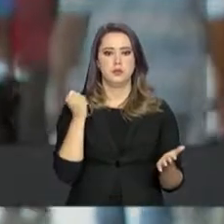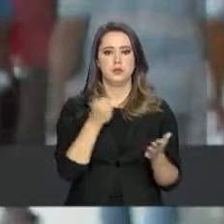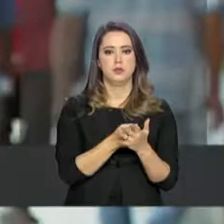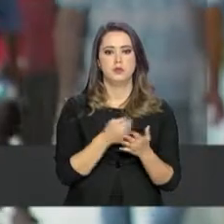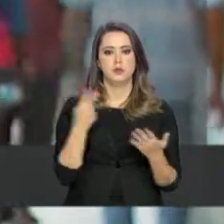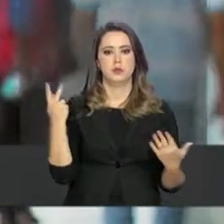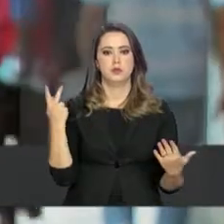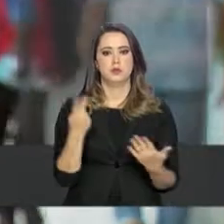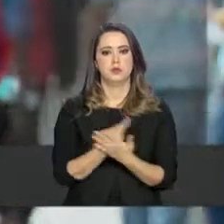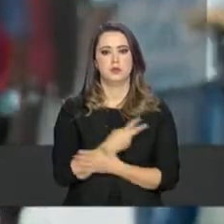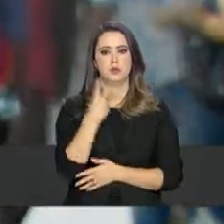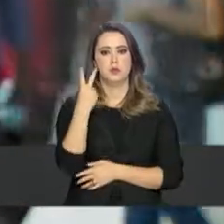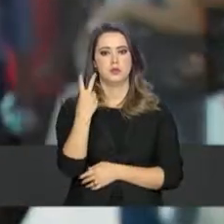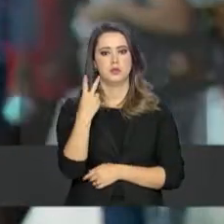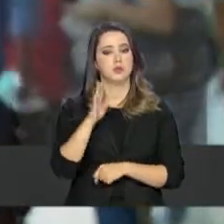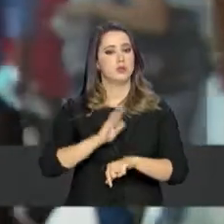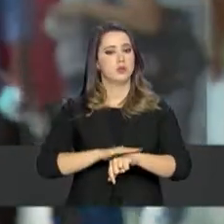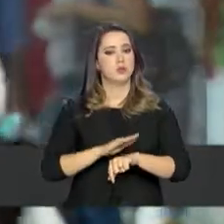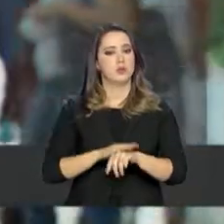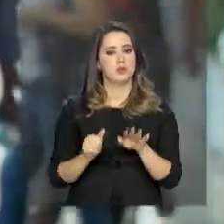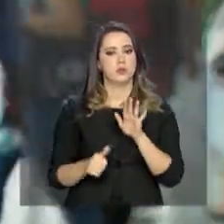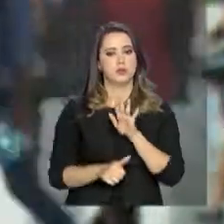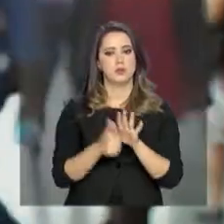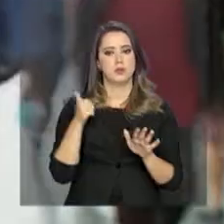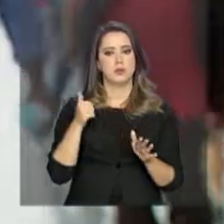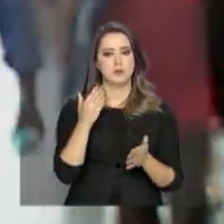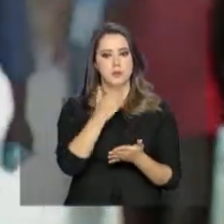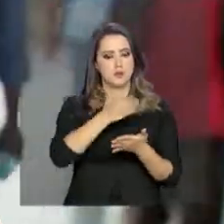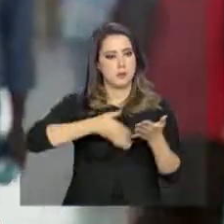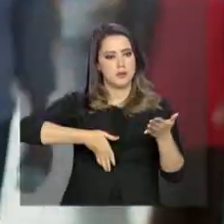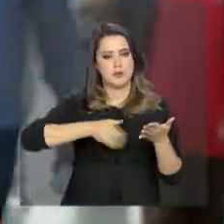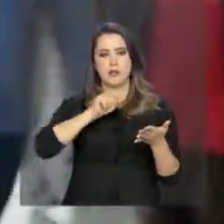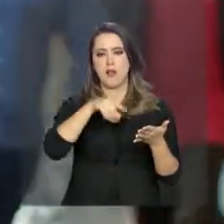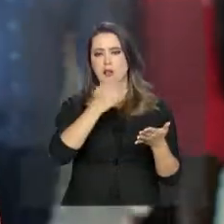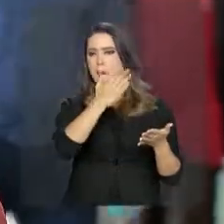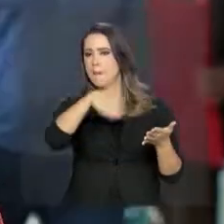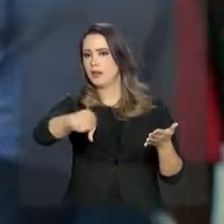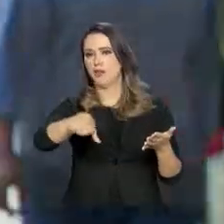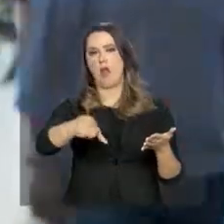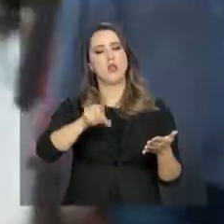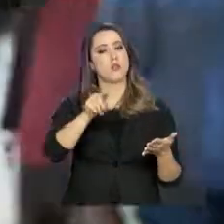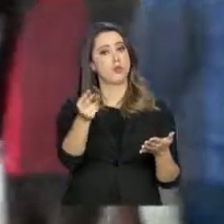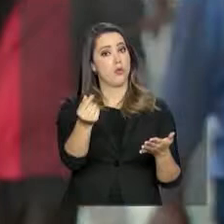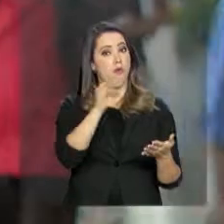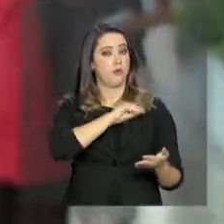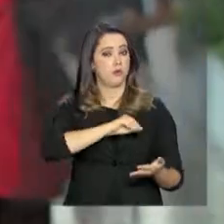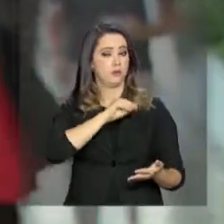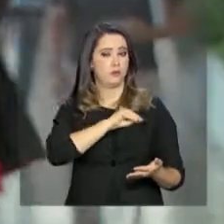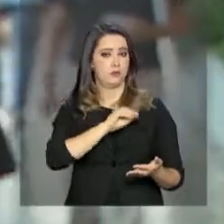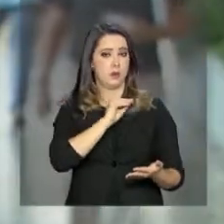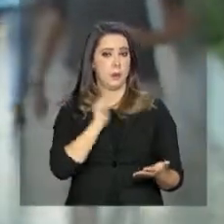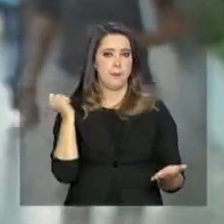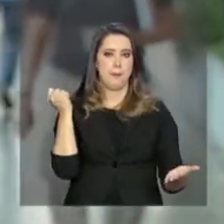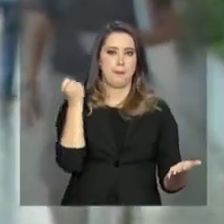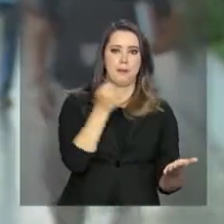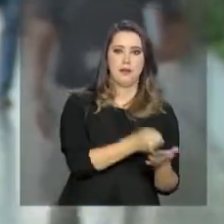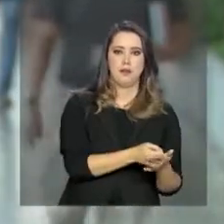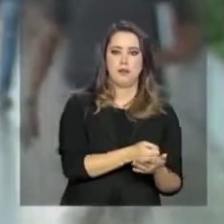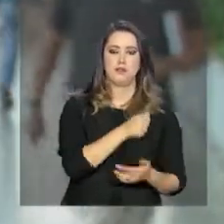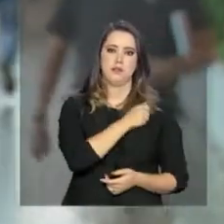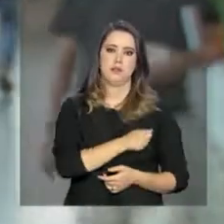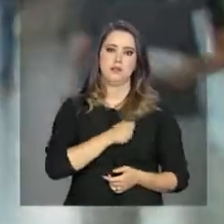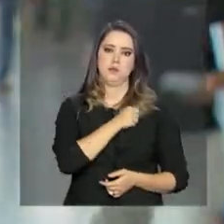será em duas etapas. A primeira parcela, que é exatamente metade do valor do benefício, será paga em